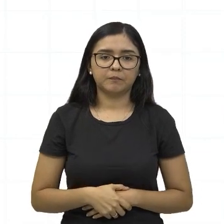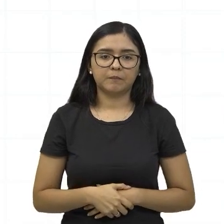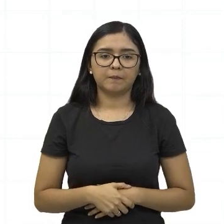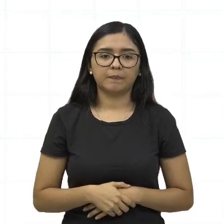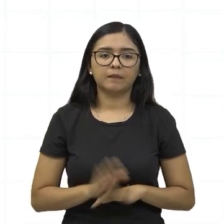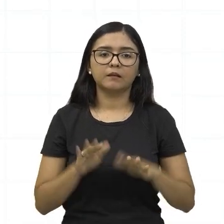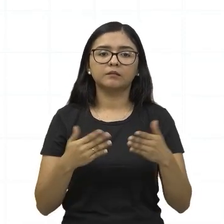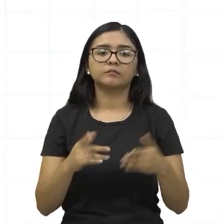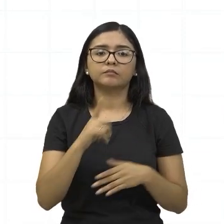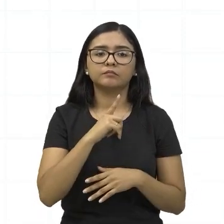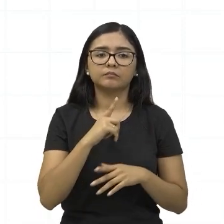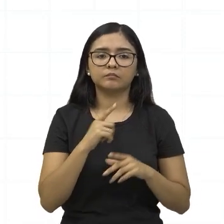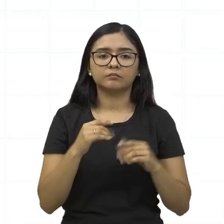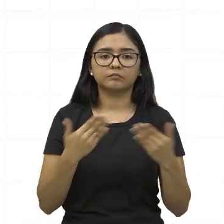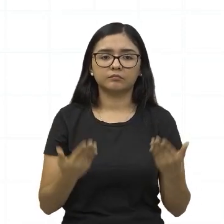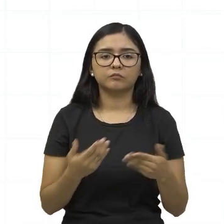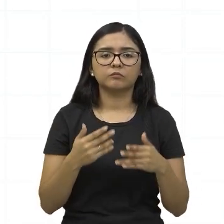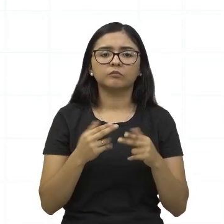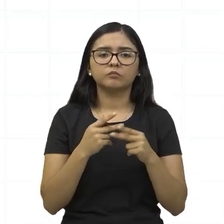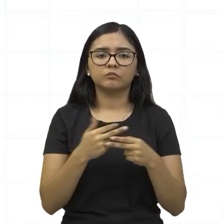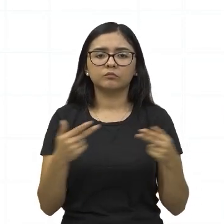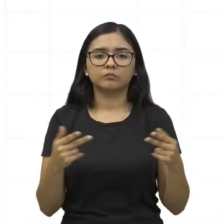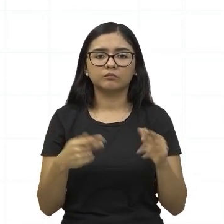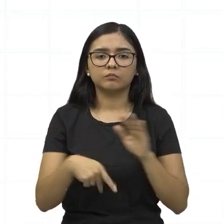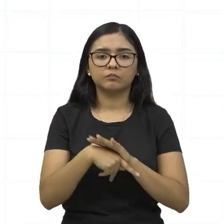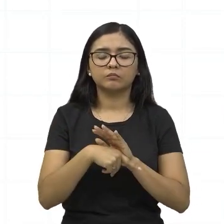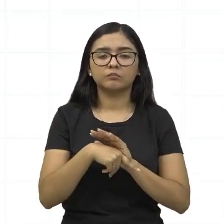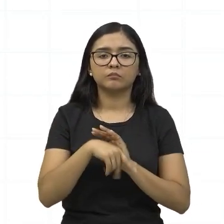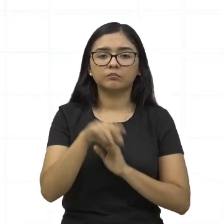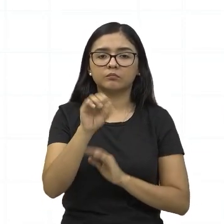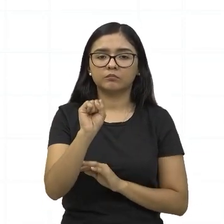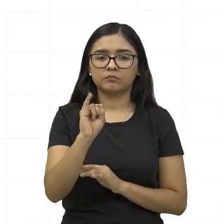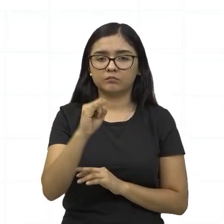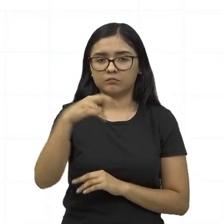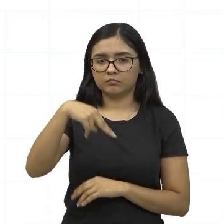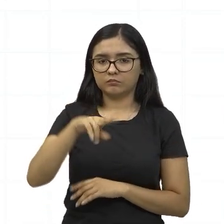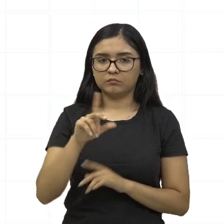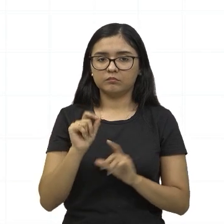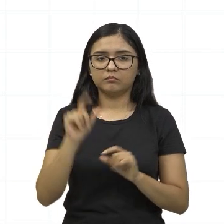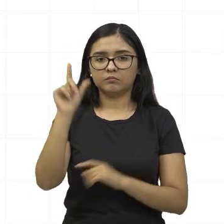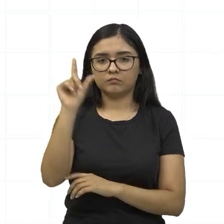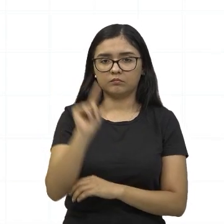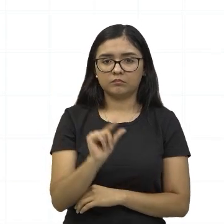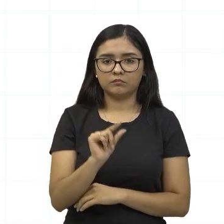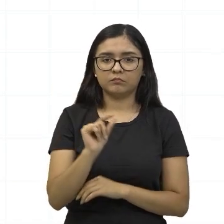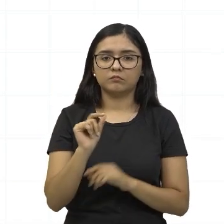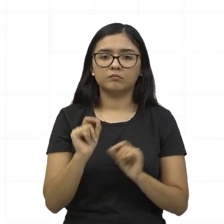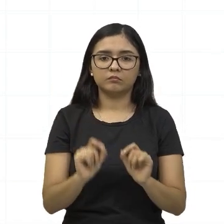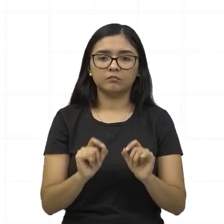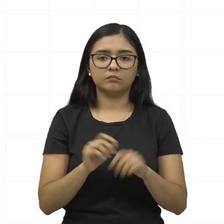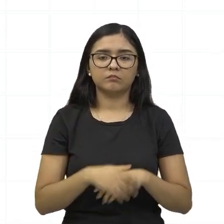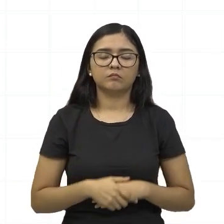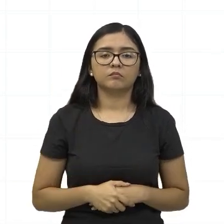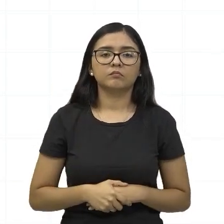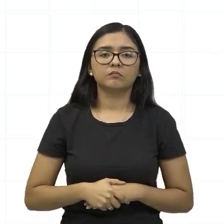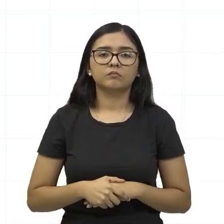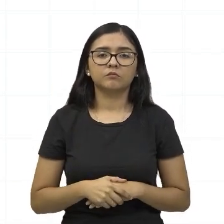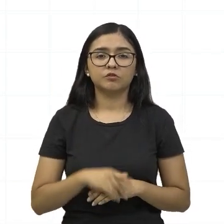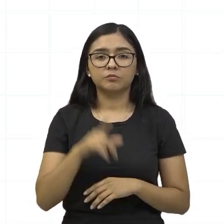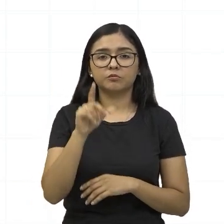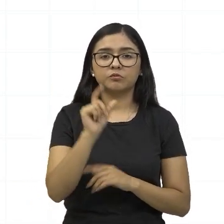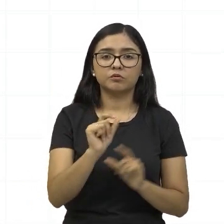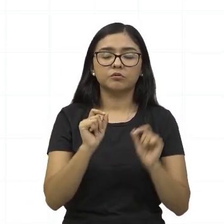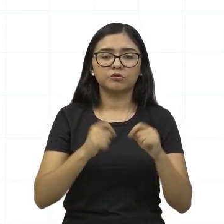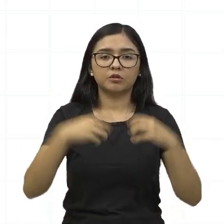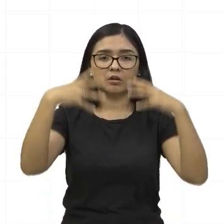por exemplo, os benefícios, né, do SIM. Olha só, que é a diminuição de riscos de interrupção de energia